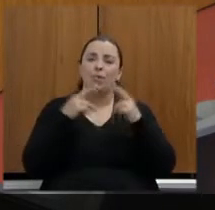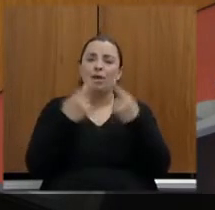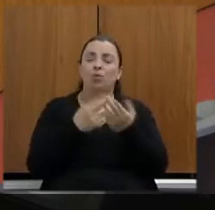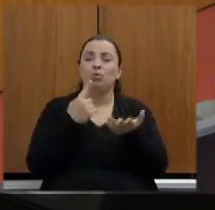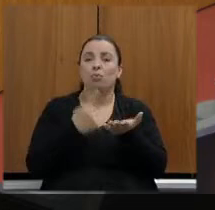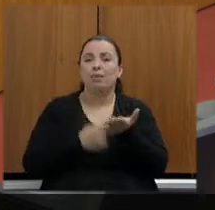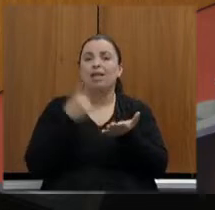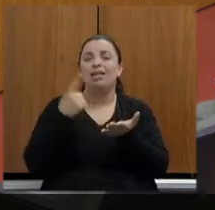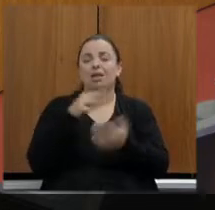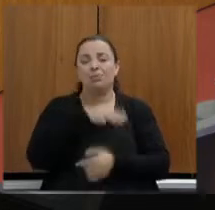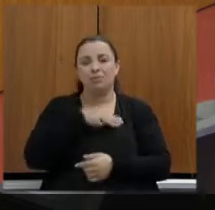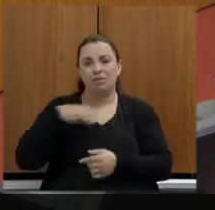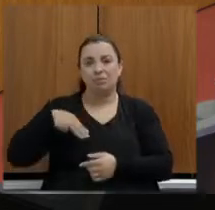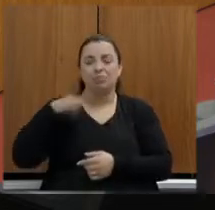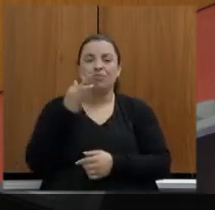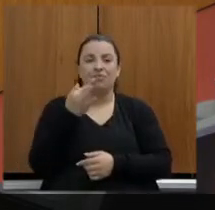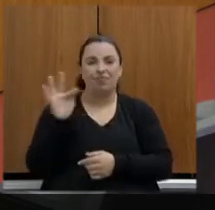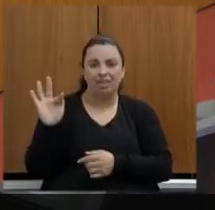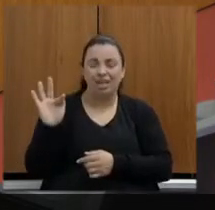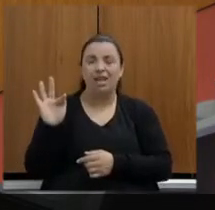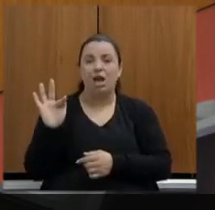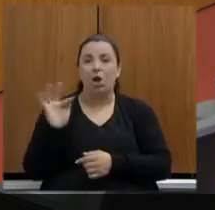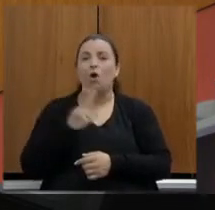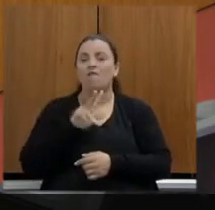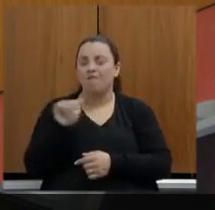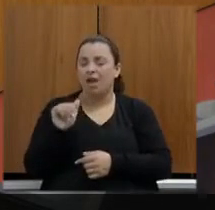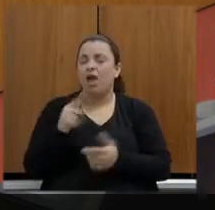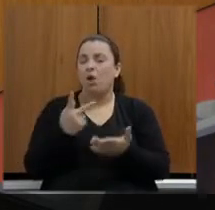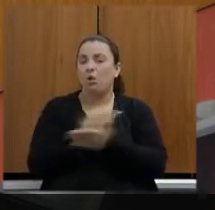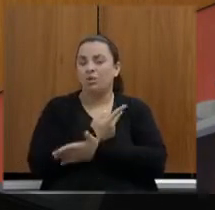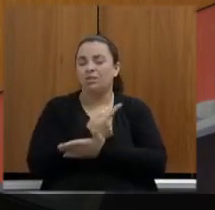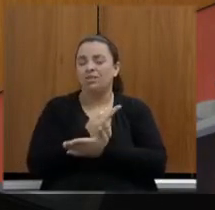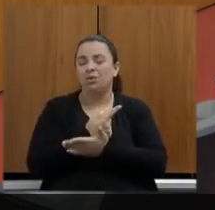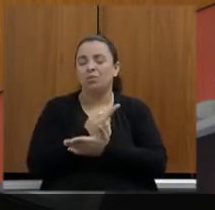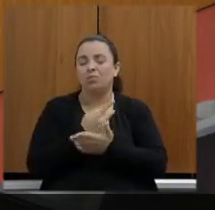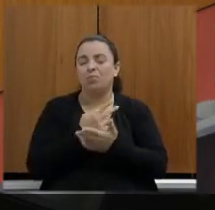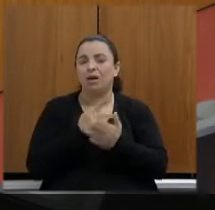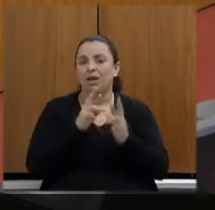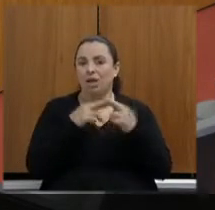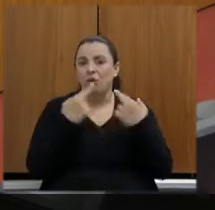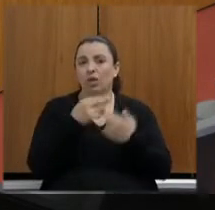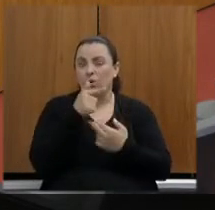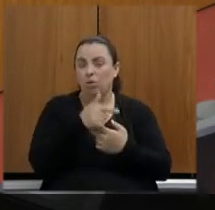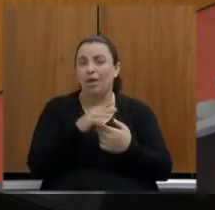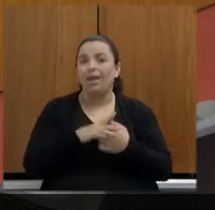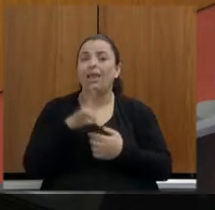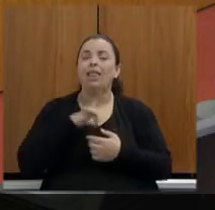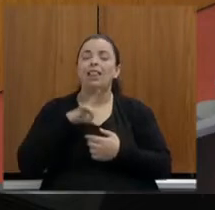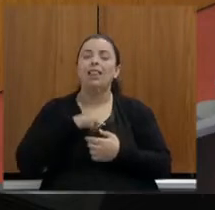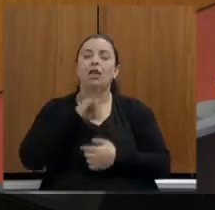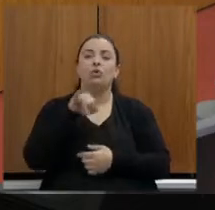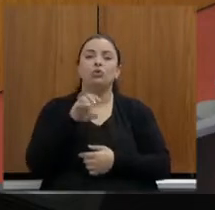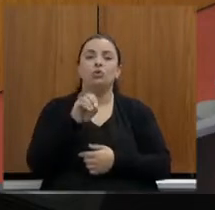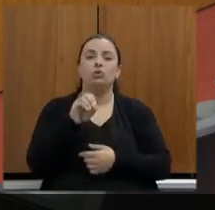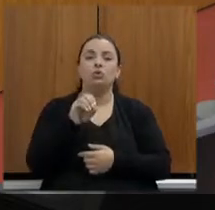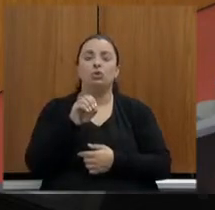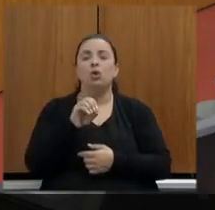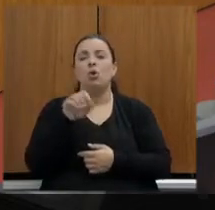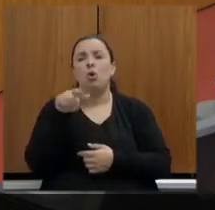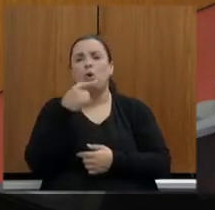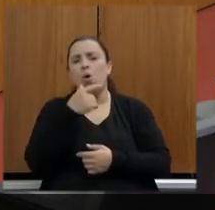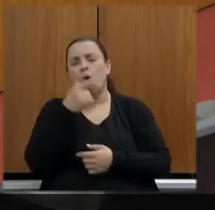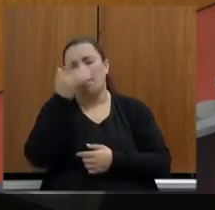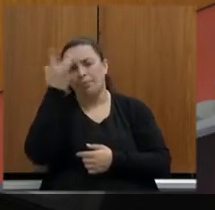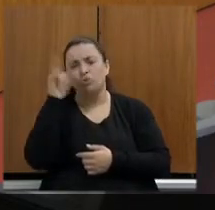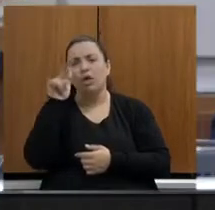o reitor José Vicente, que hoje é a principal referência de temas relacionados à raça,